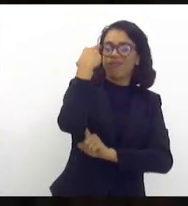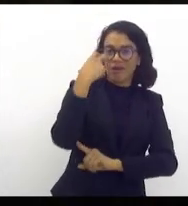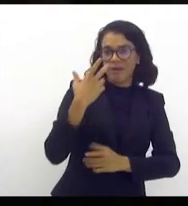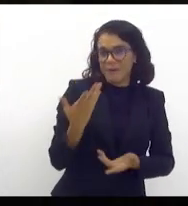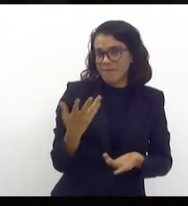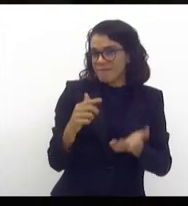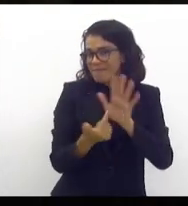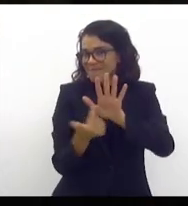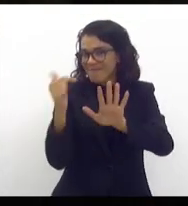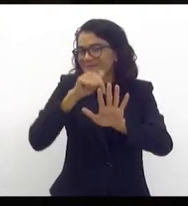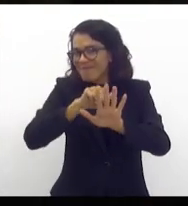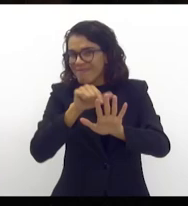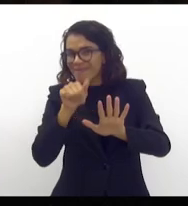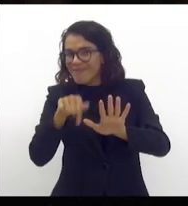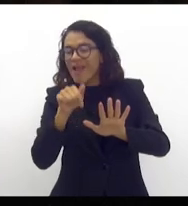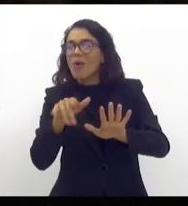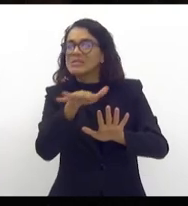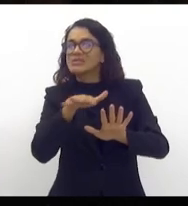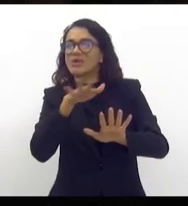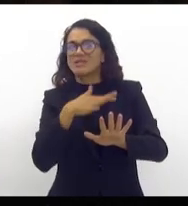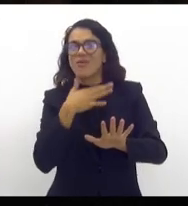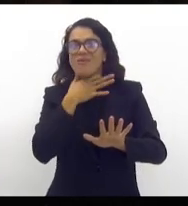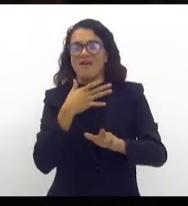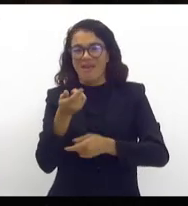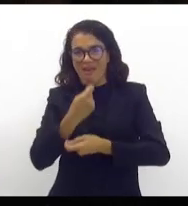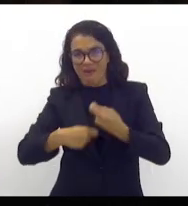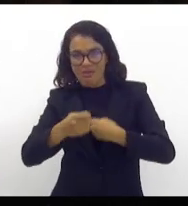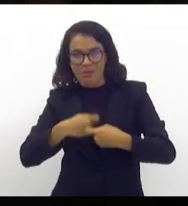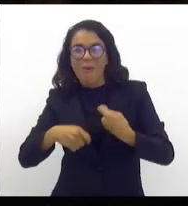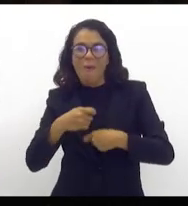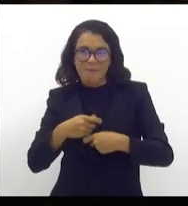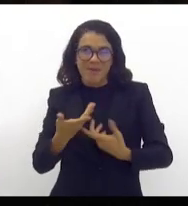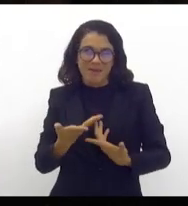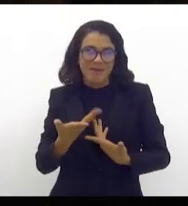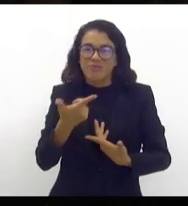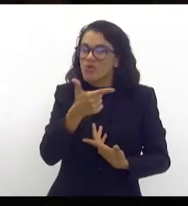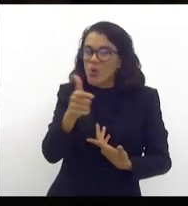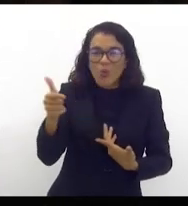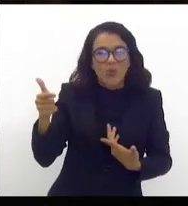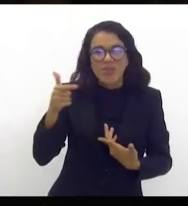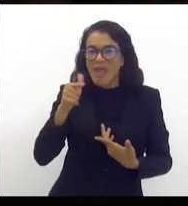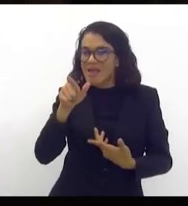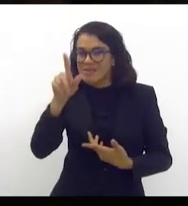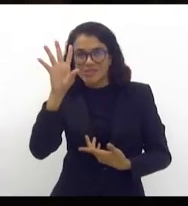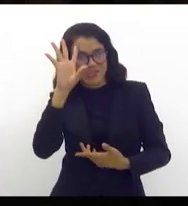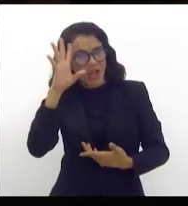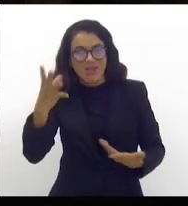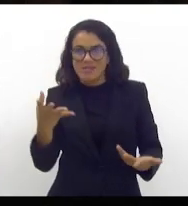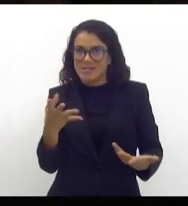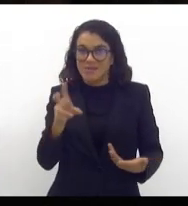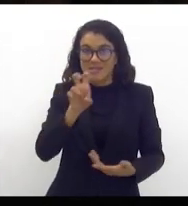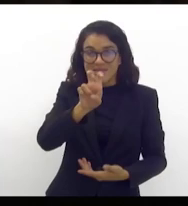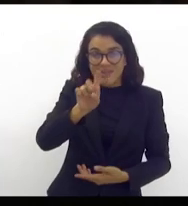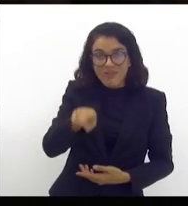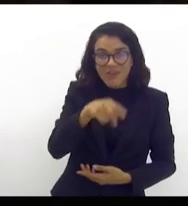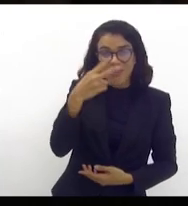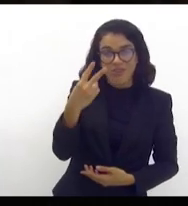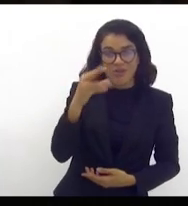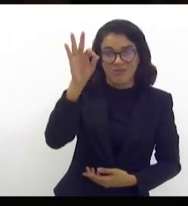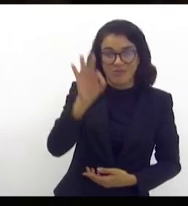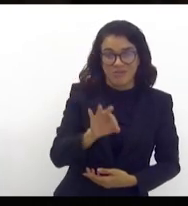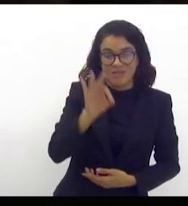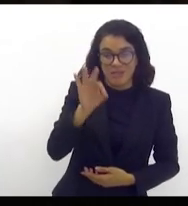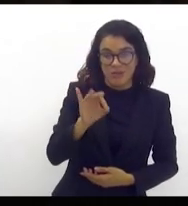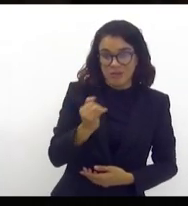É triste, mas é verdade. 5,2% de